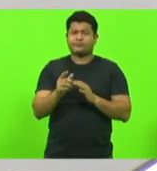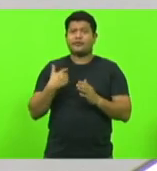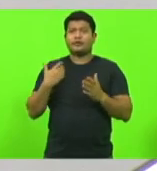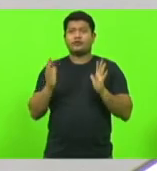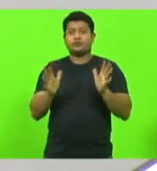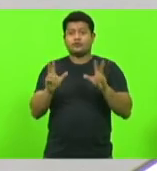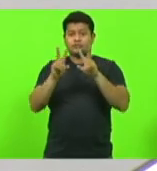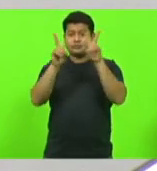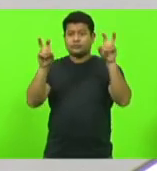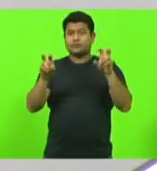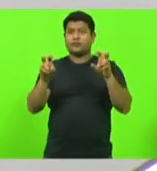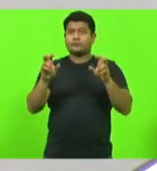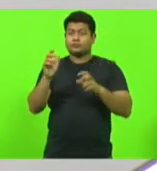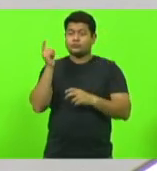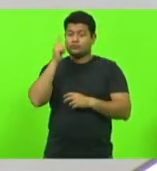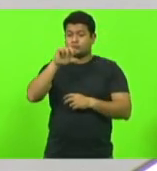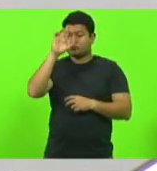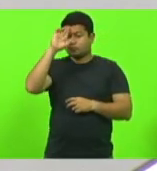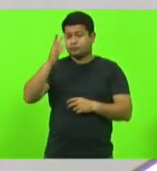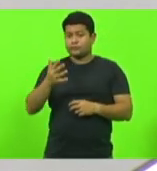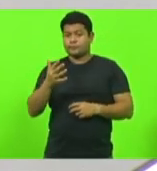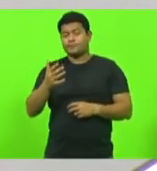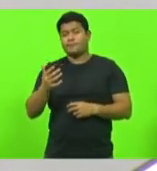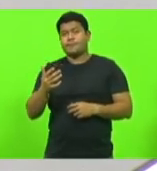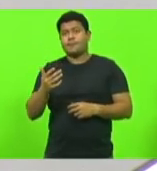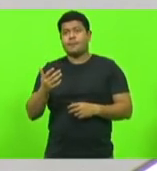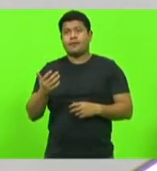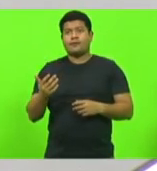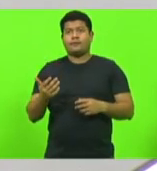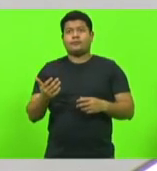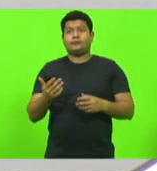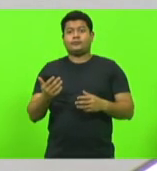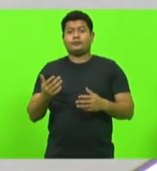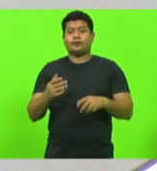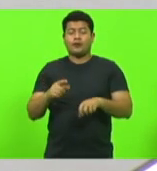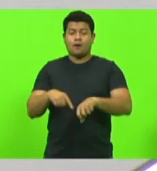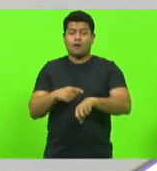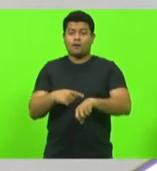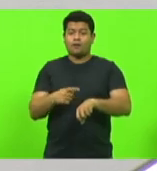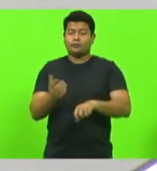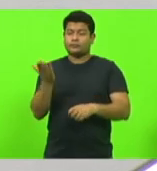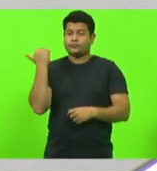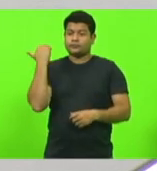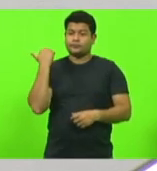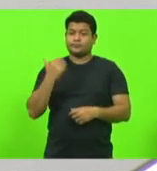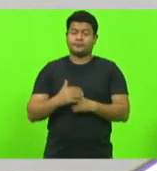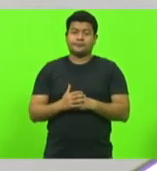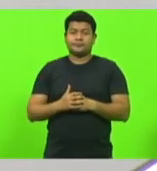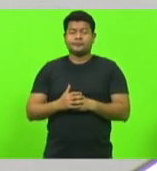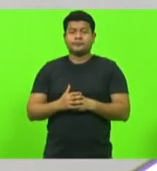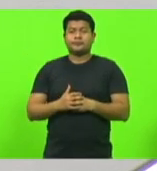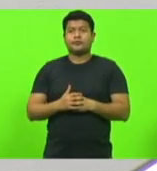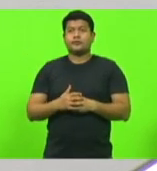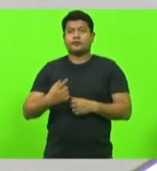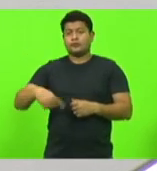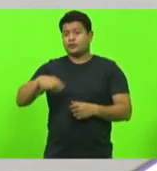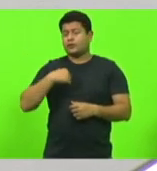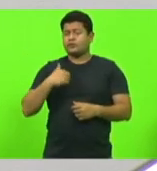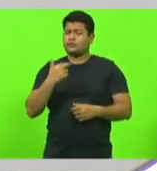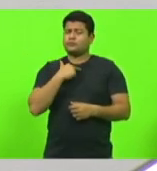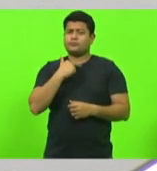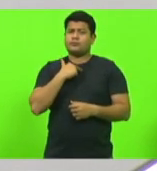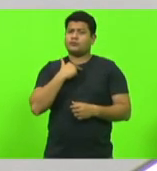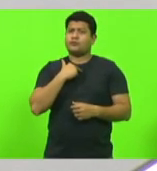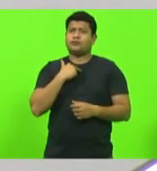se resolveram por si nessas últimas 24 horas. Não podemos, em hipótese